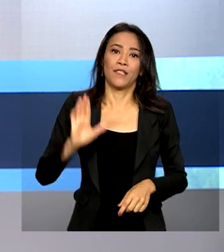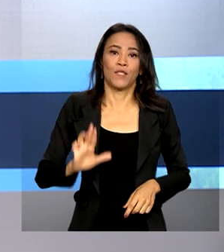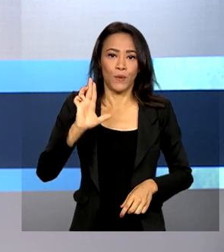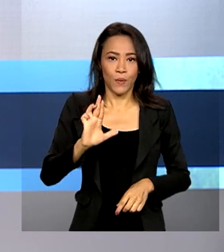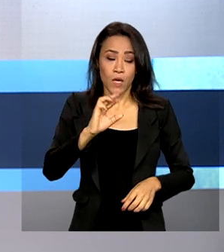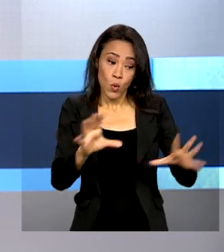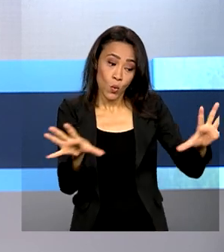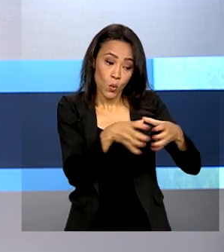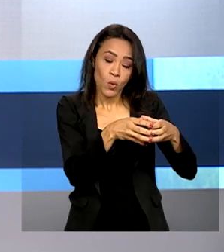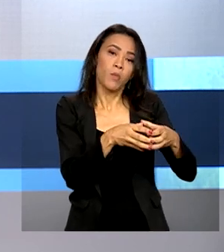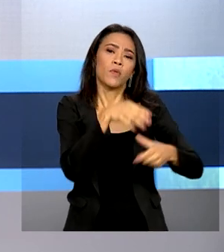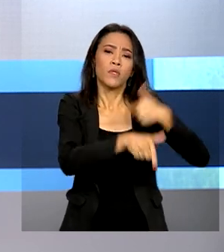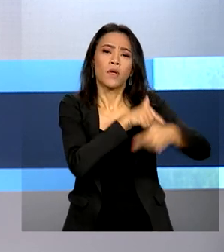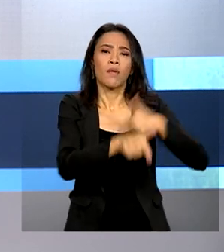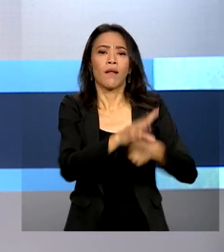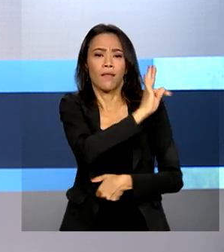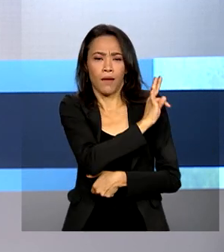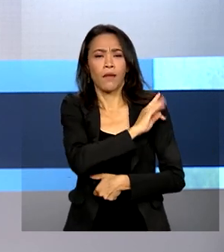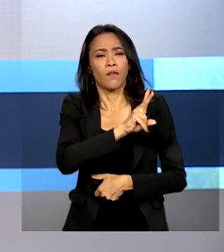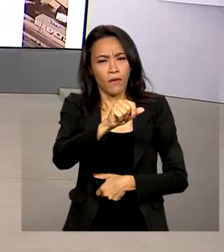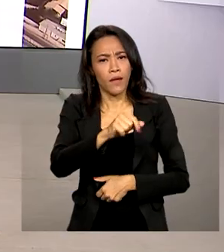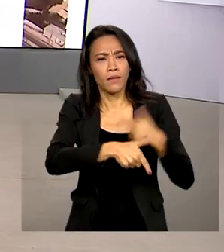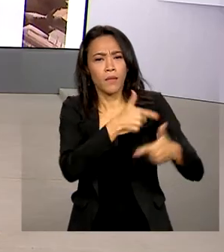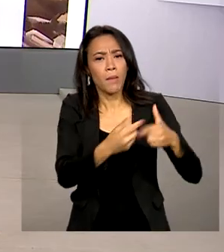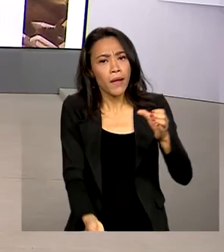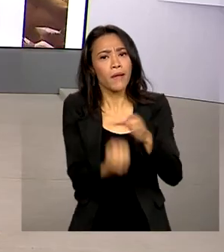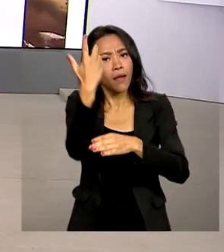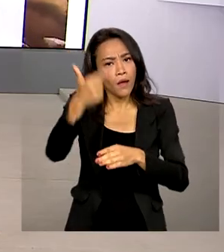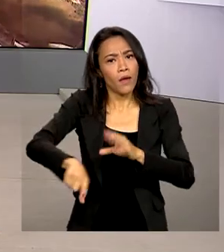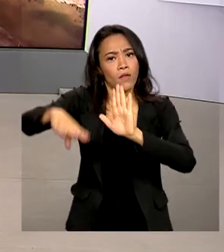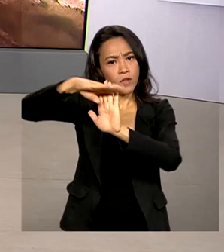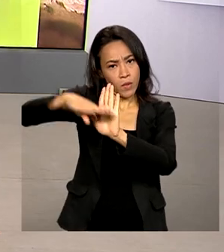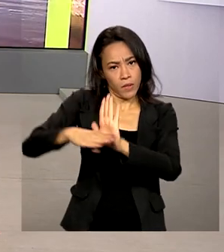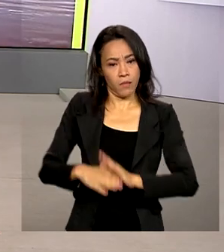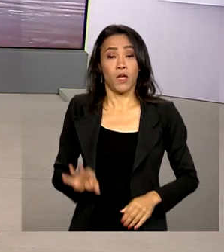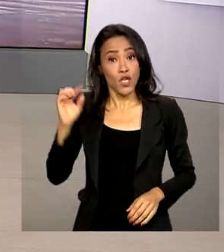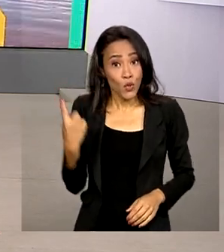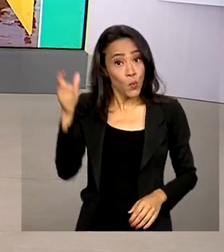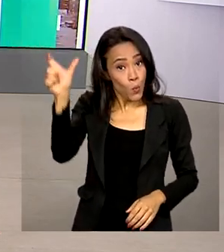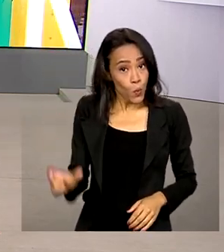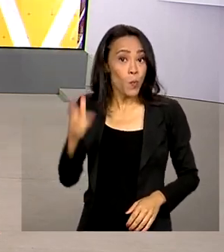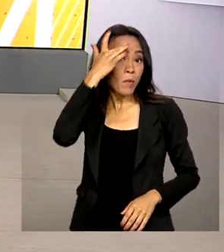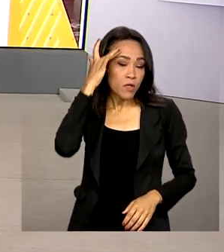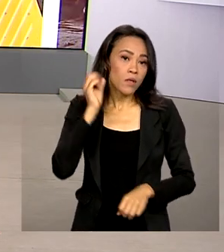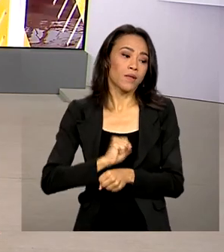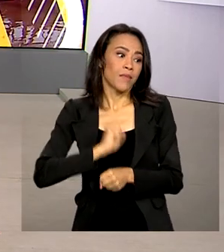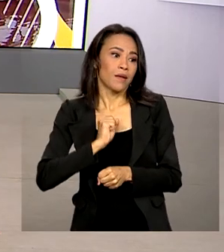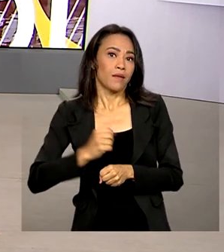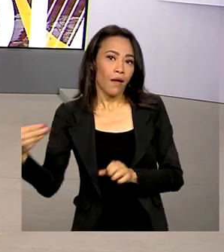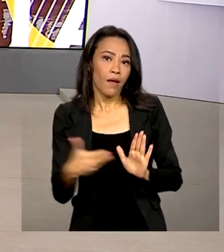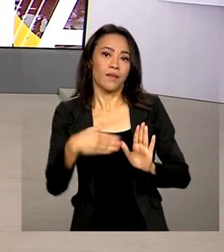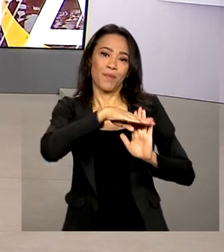trabalho técnico vai atuar na recriação do programa. E um dos trabalhadores que aguarda pelo retorno do ProCatador